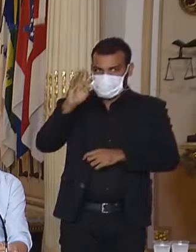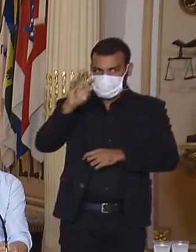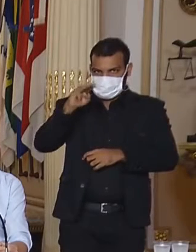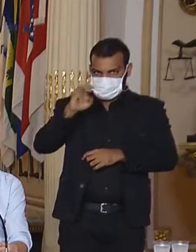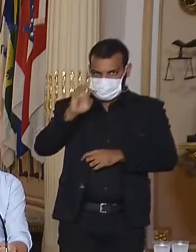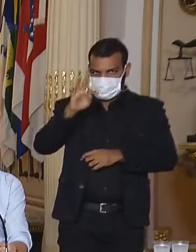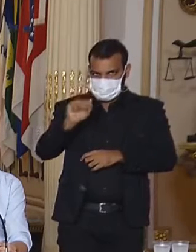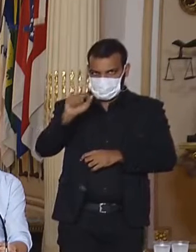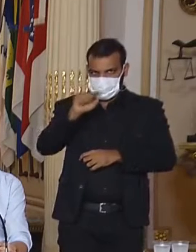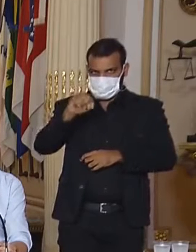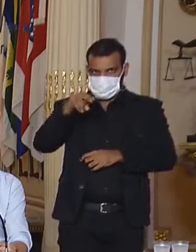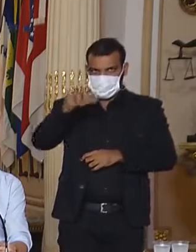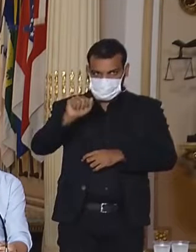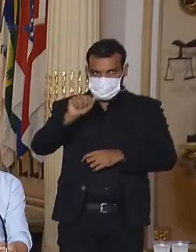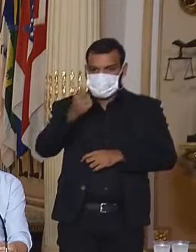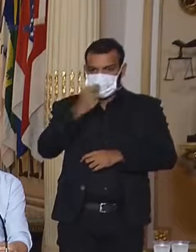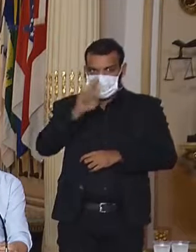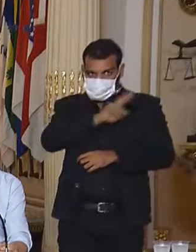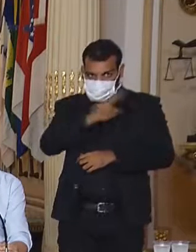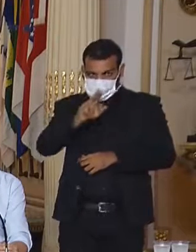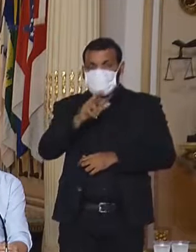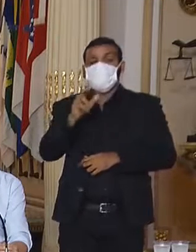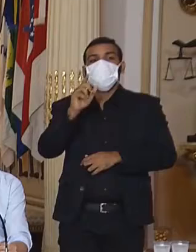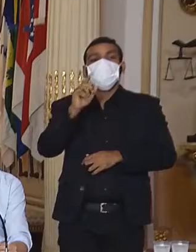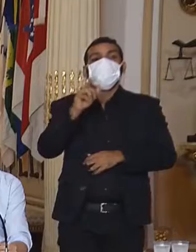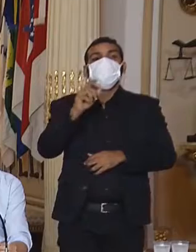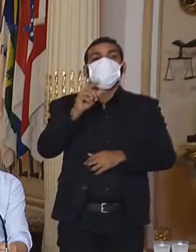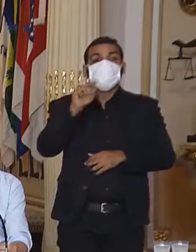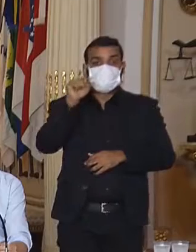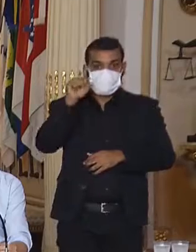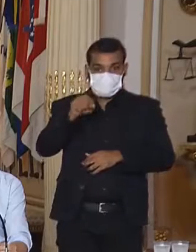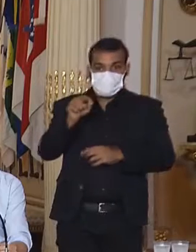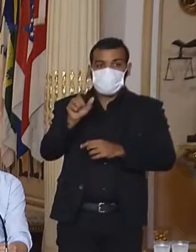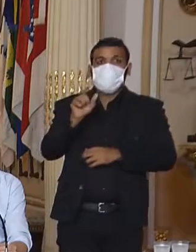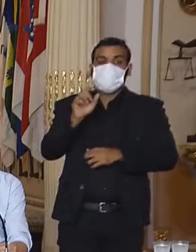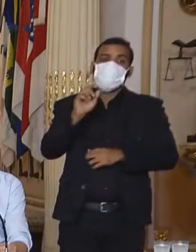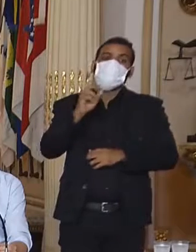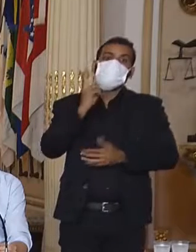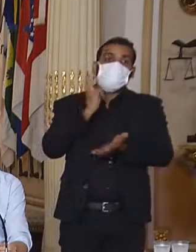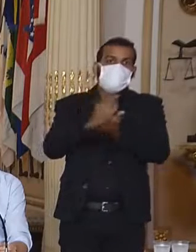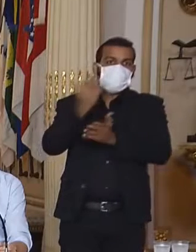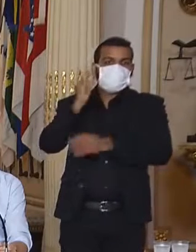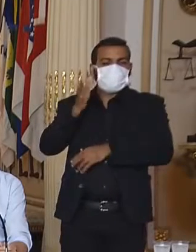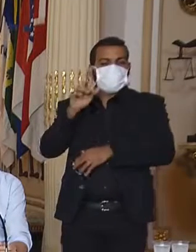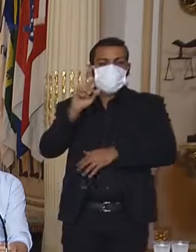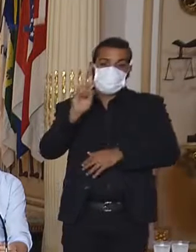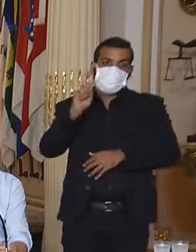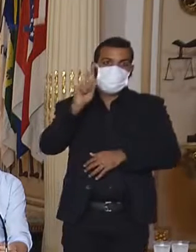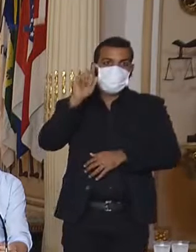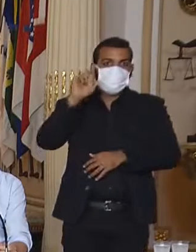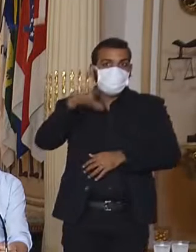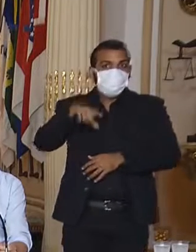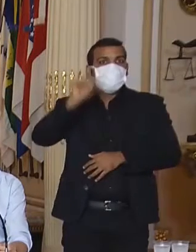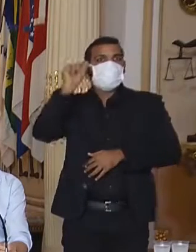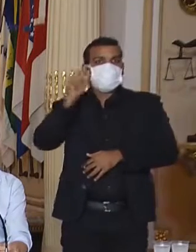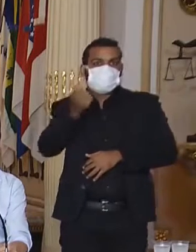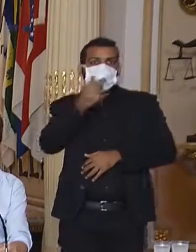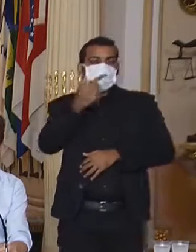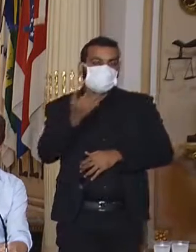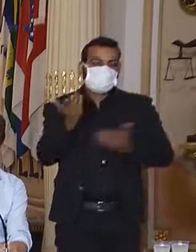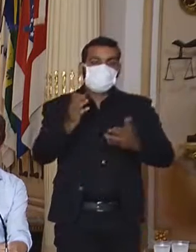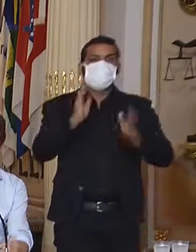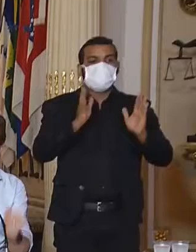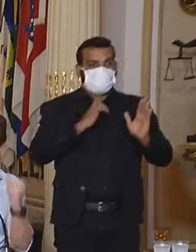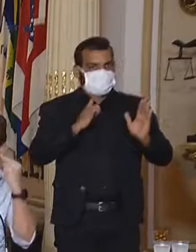utilizada para a inflamação, ela sempre foi uma opção terapêutica e já era utilizada em alguns casos,